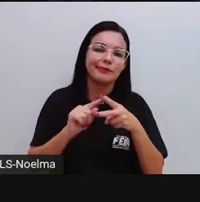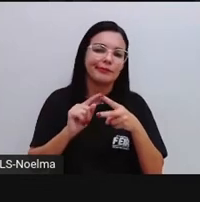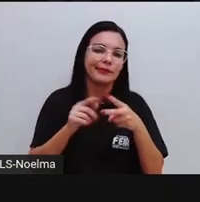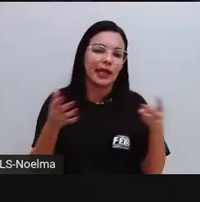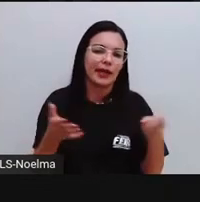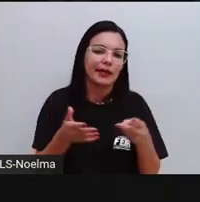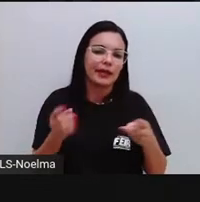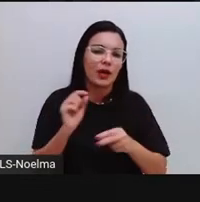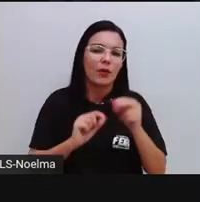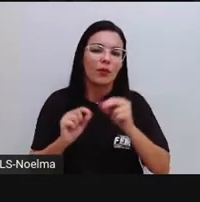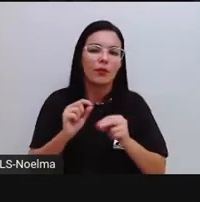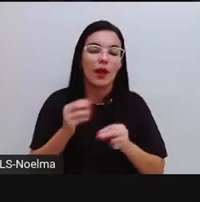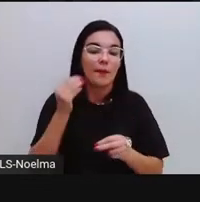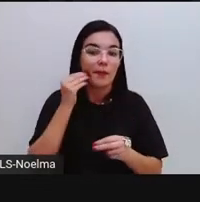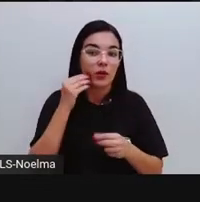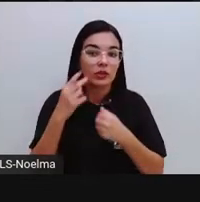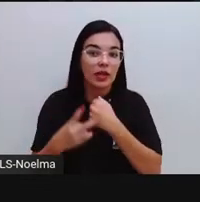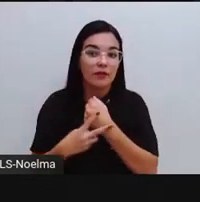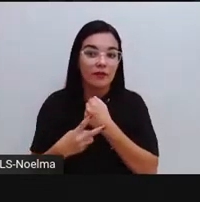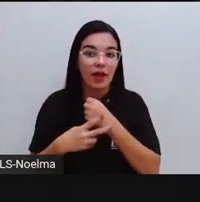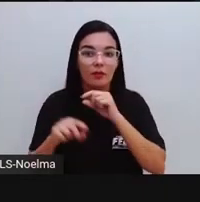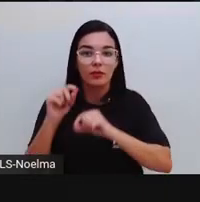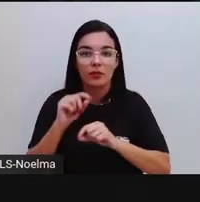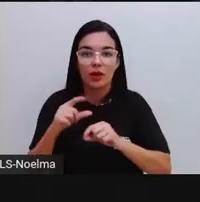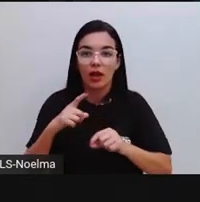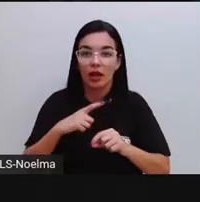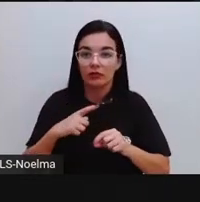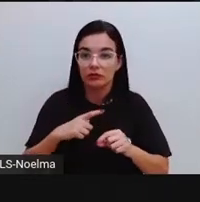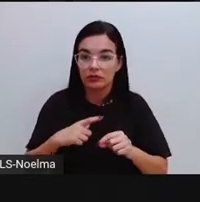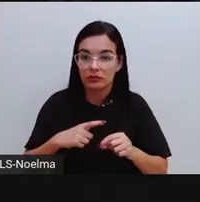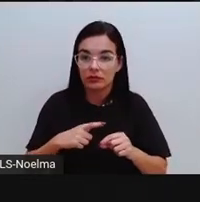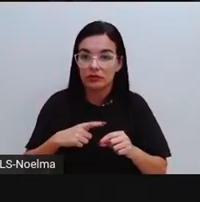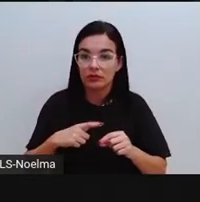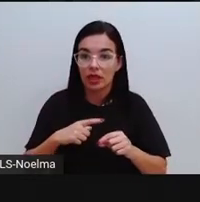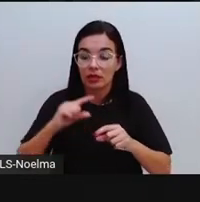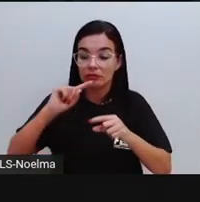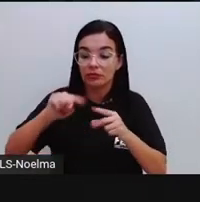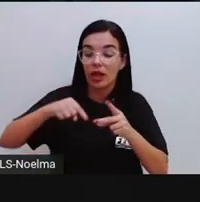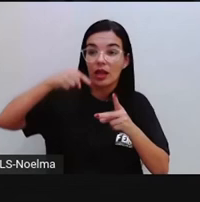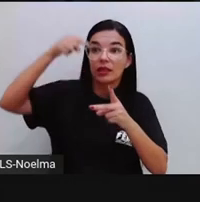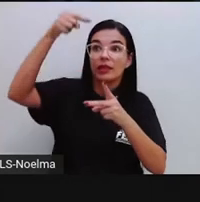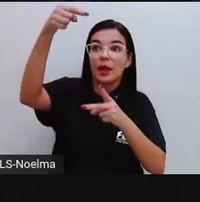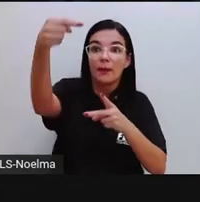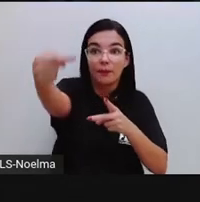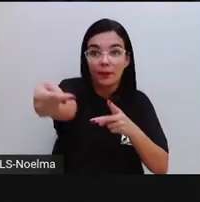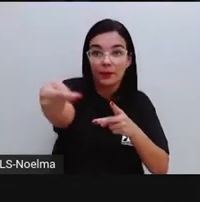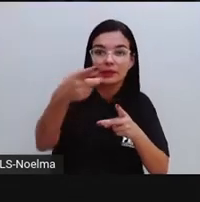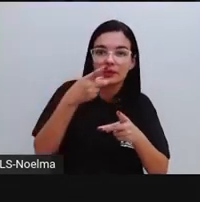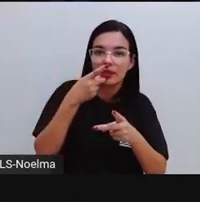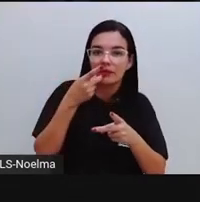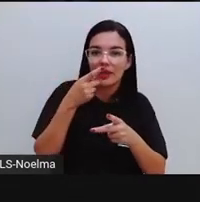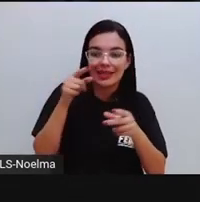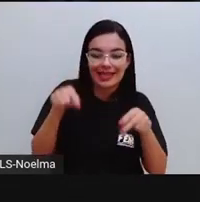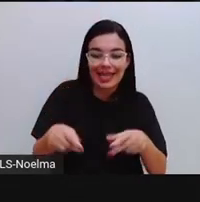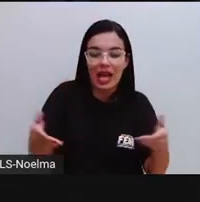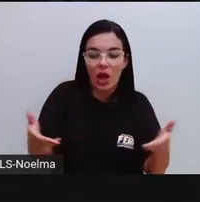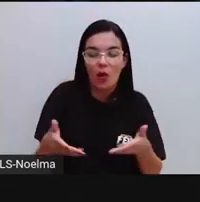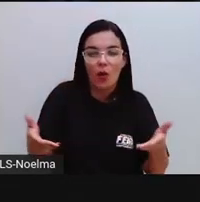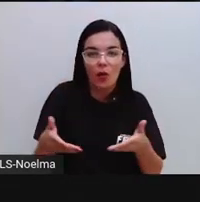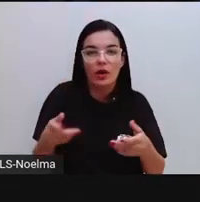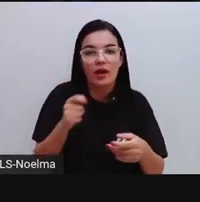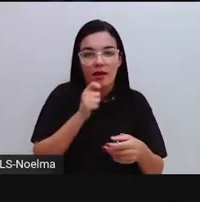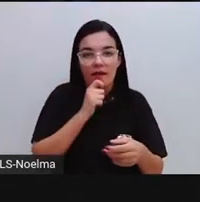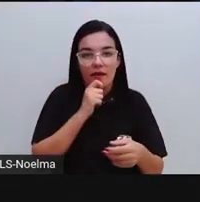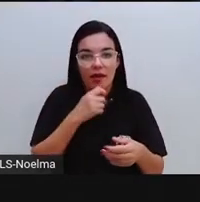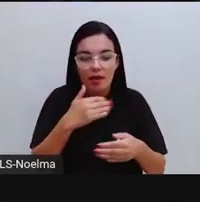presente, o verbo expressa algo que ocorre em um momento posterior ao da fala. Então, é algo imediato, Algo que